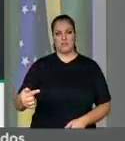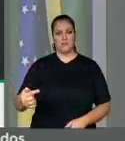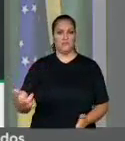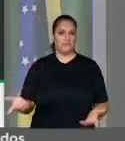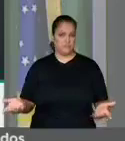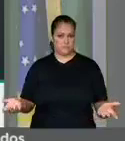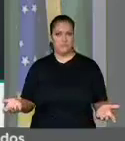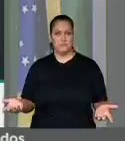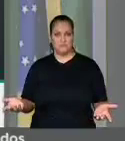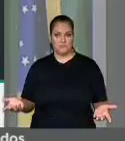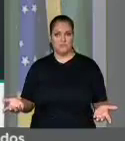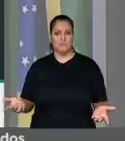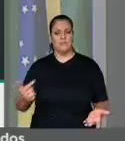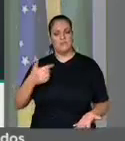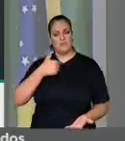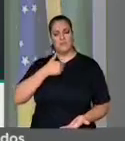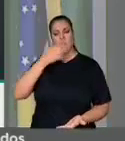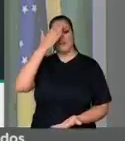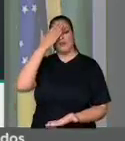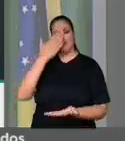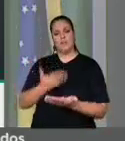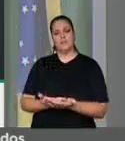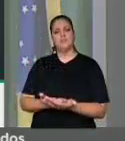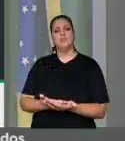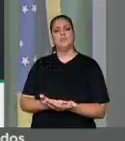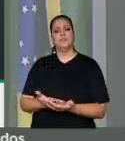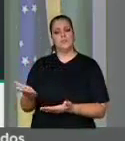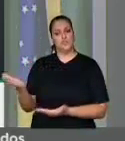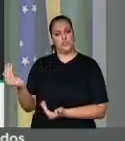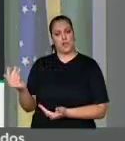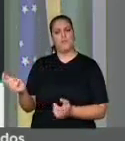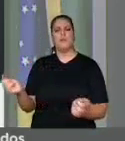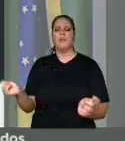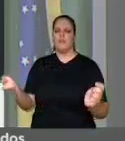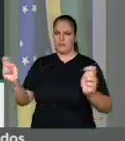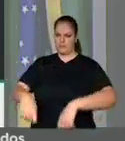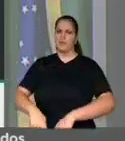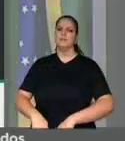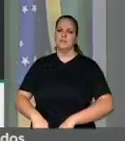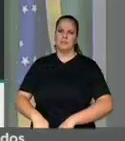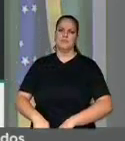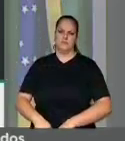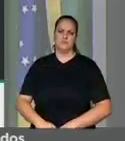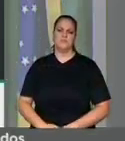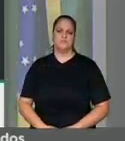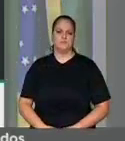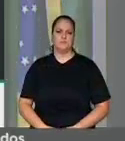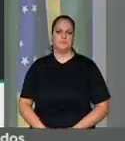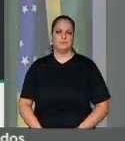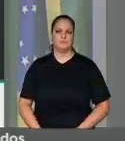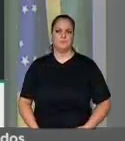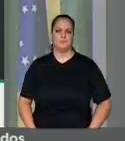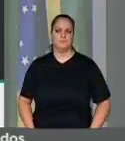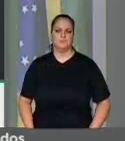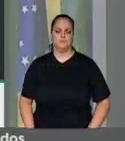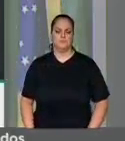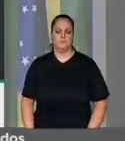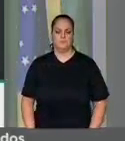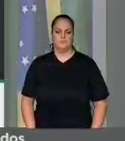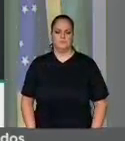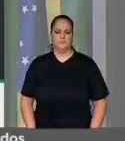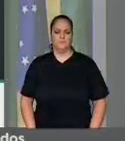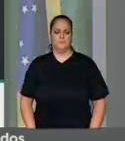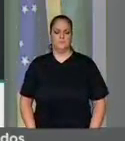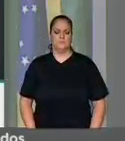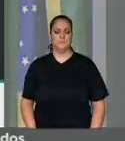Acredito e acredito muito que a solução está nas mãos dessa porcentagem da sociedade. Foi preciso ontem